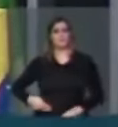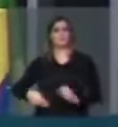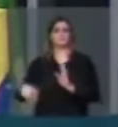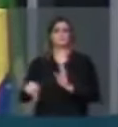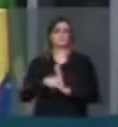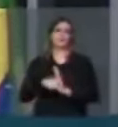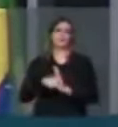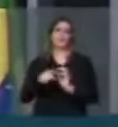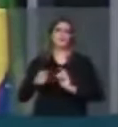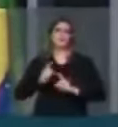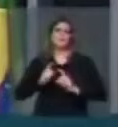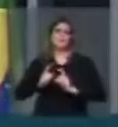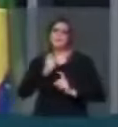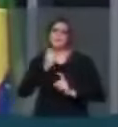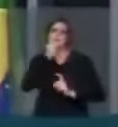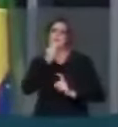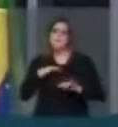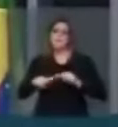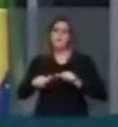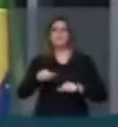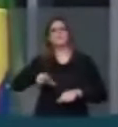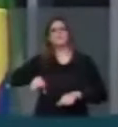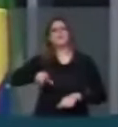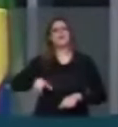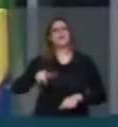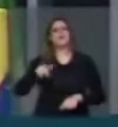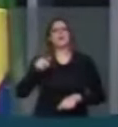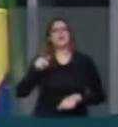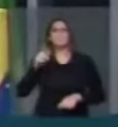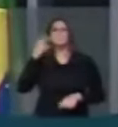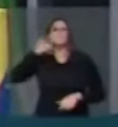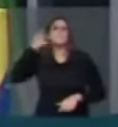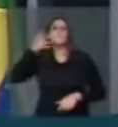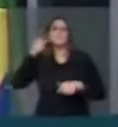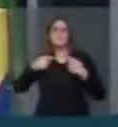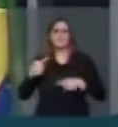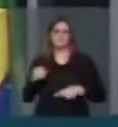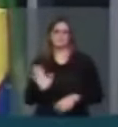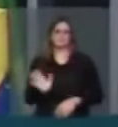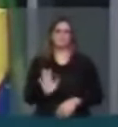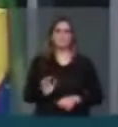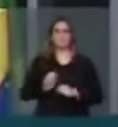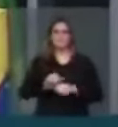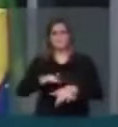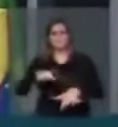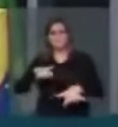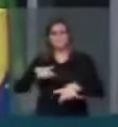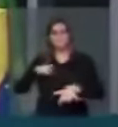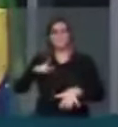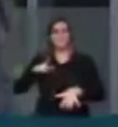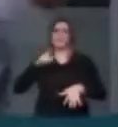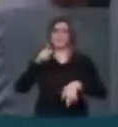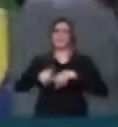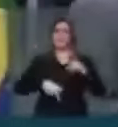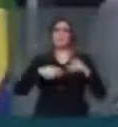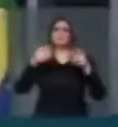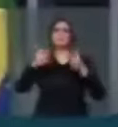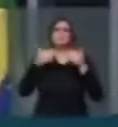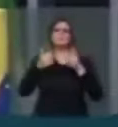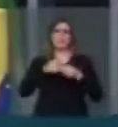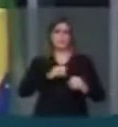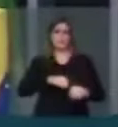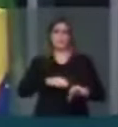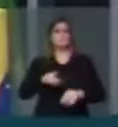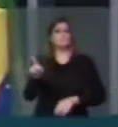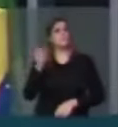administradores e não entre políticos. O povo ia às ruas, não para clamar por educação, já que